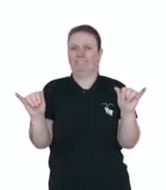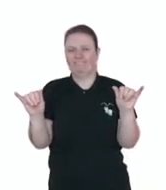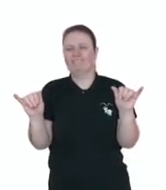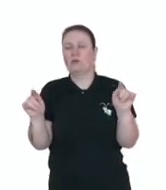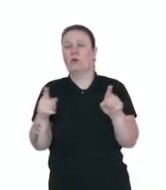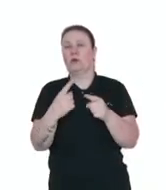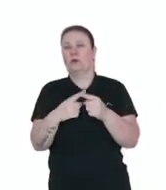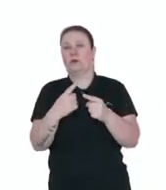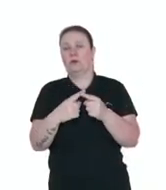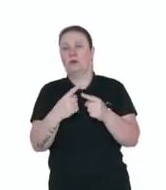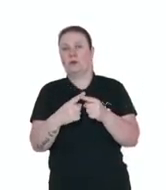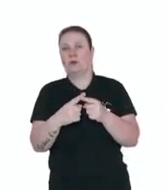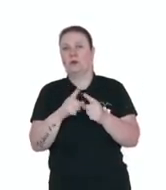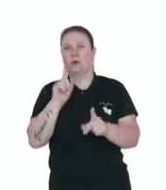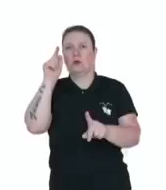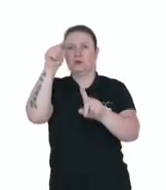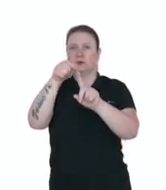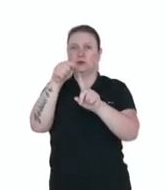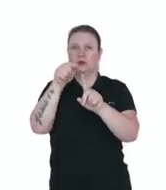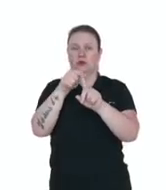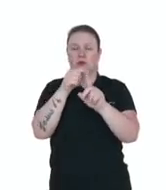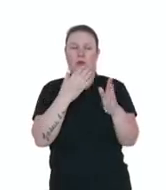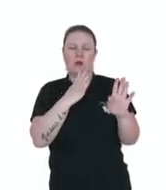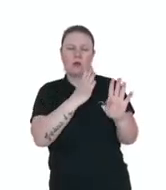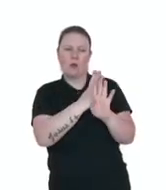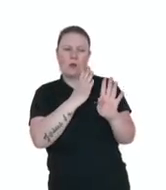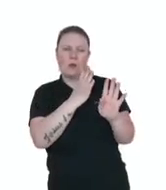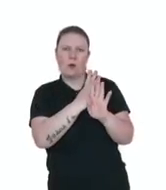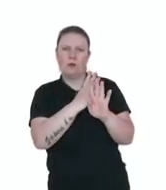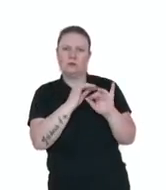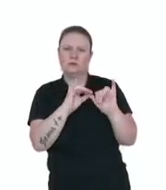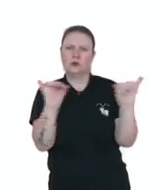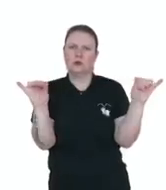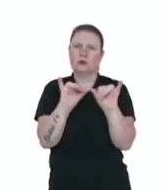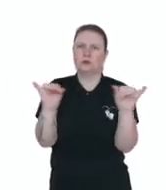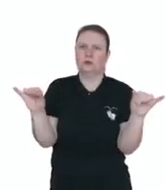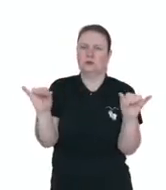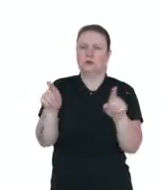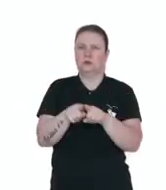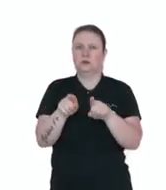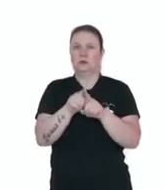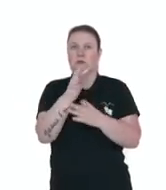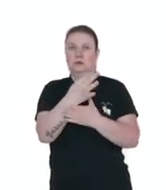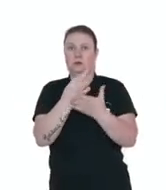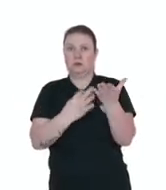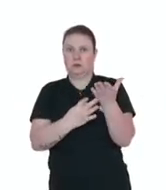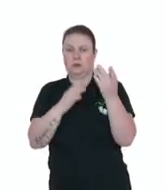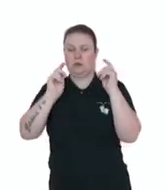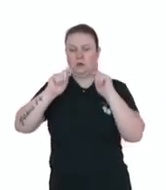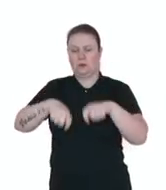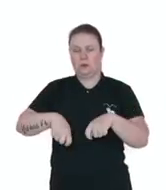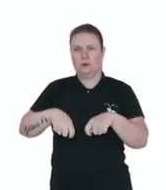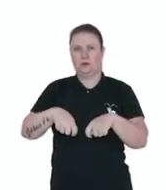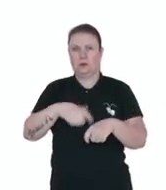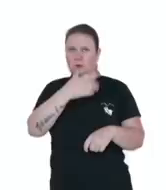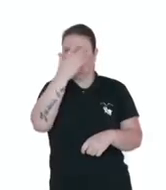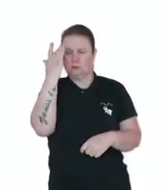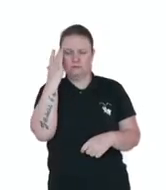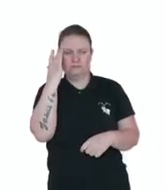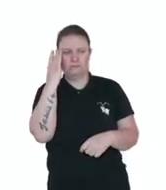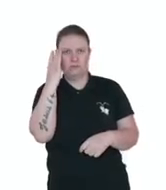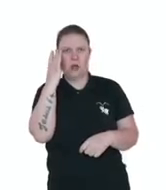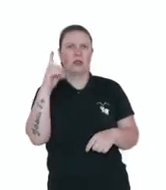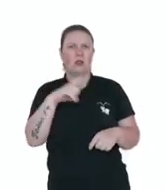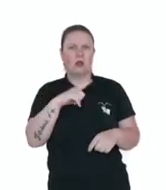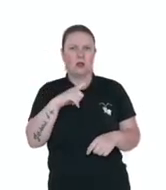porque o objetivo da reportagem é informar. No entanto, no decorrer do texto, é possível que o jornalista exponha alguns juízos